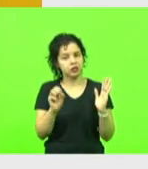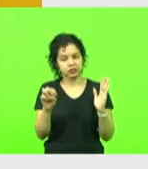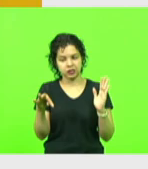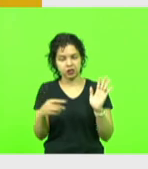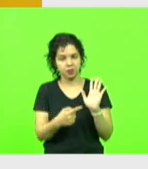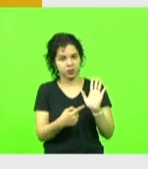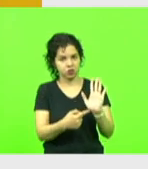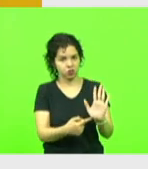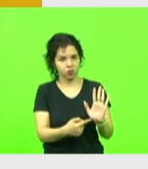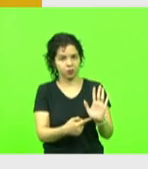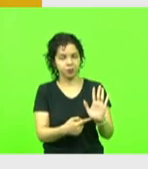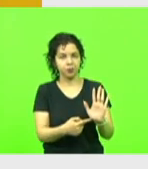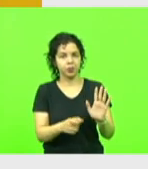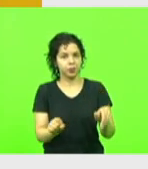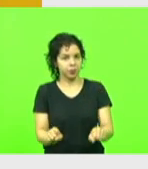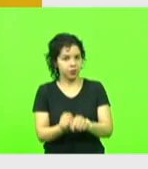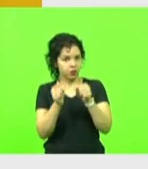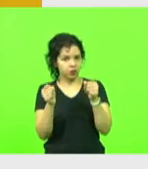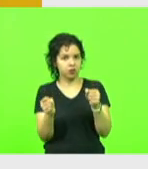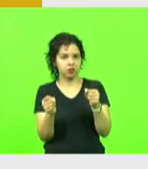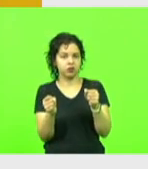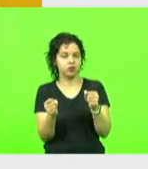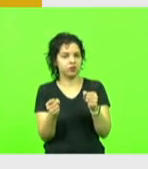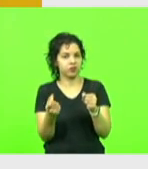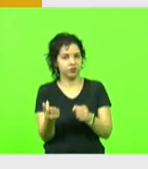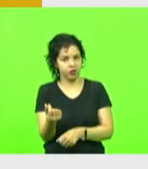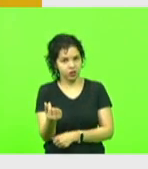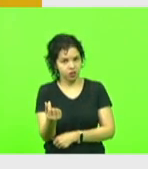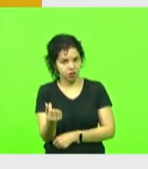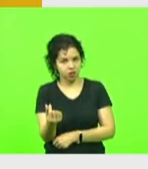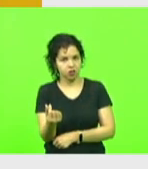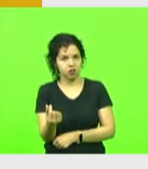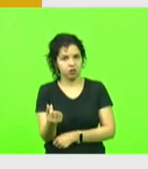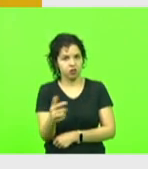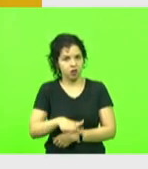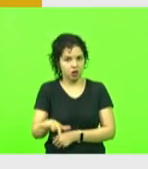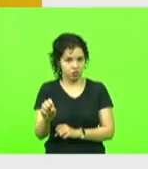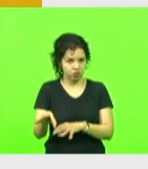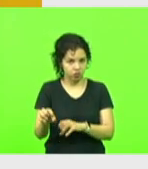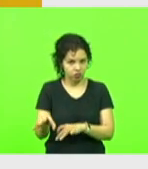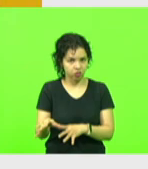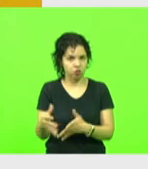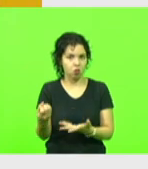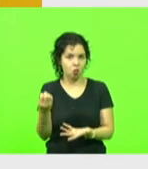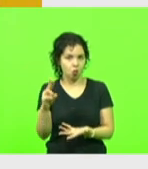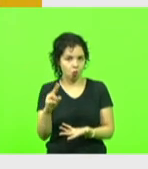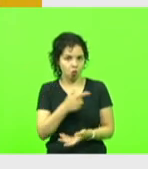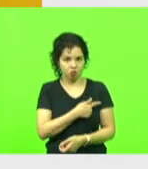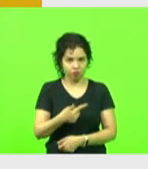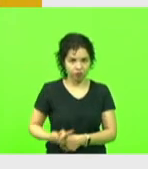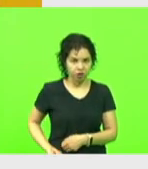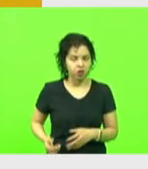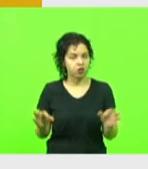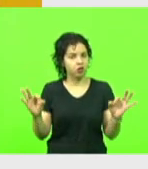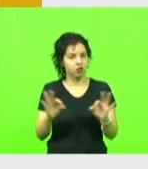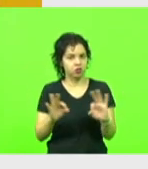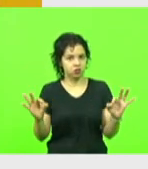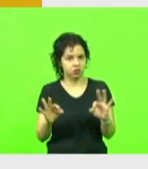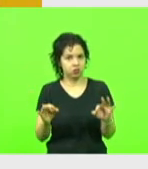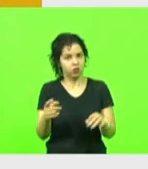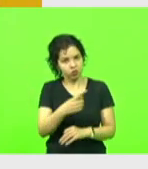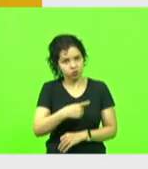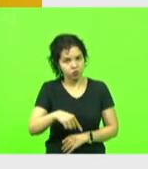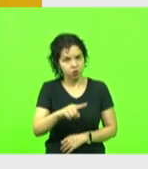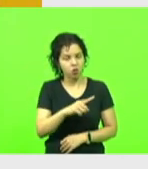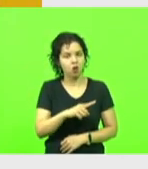quebra nem as finanças da educação e nem as finanças do governo. Quando a gente bate de frente